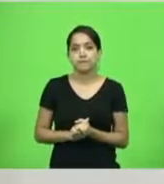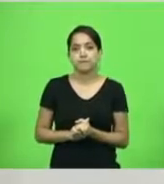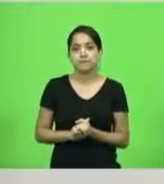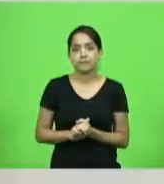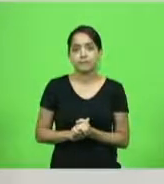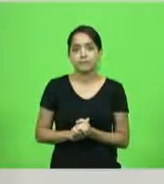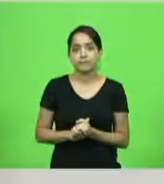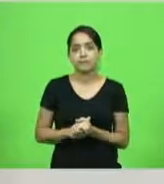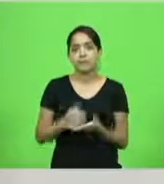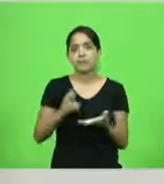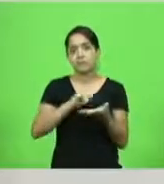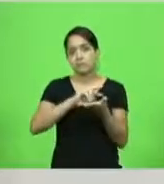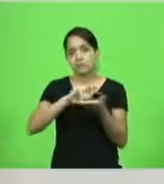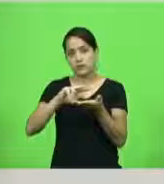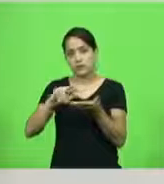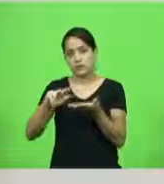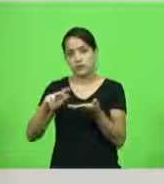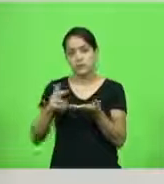Entre outras,